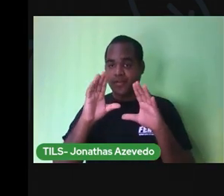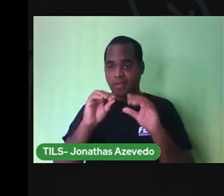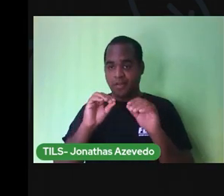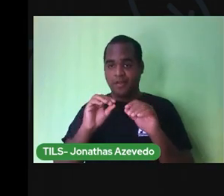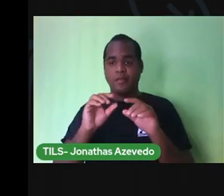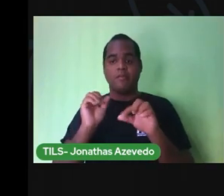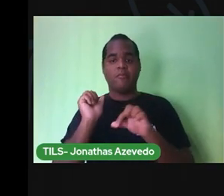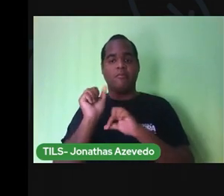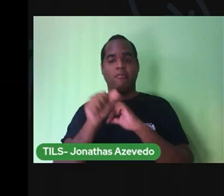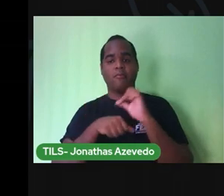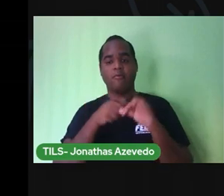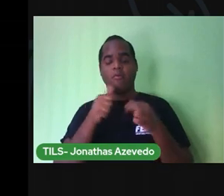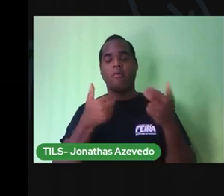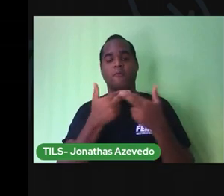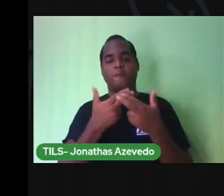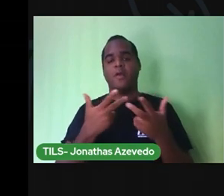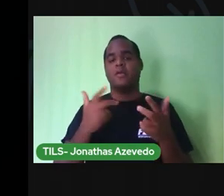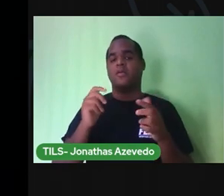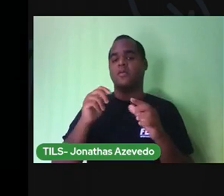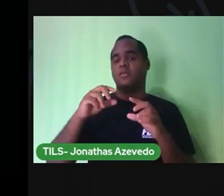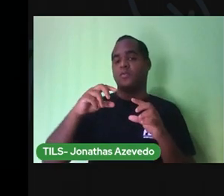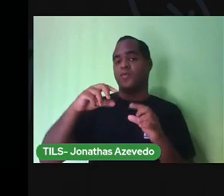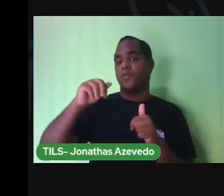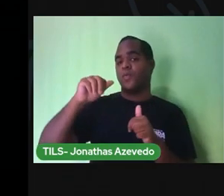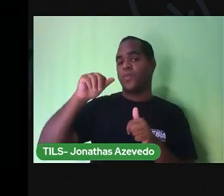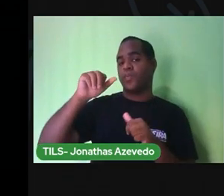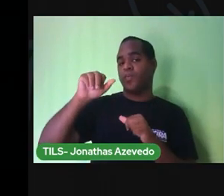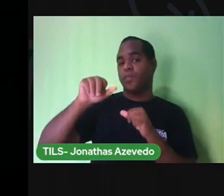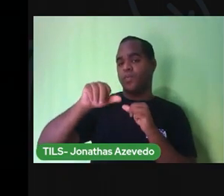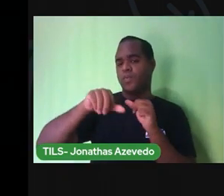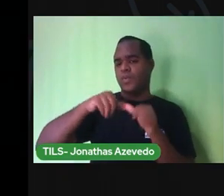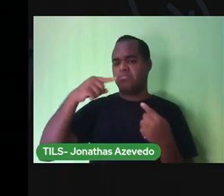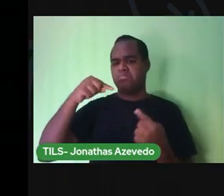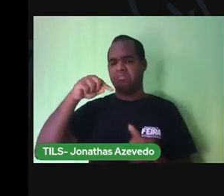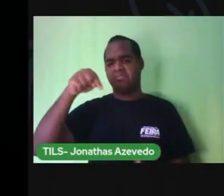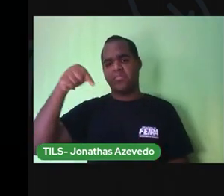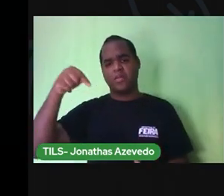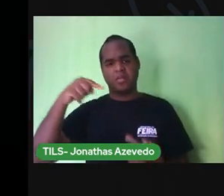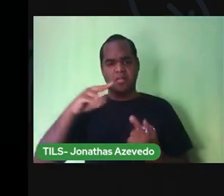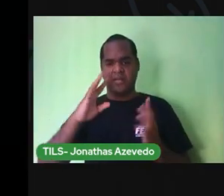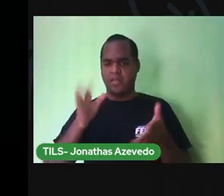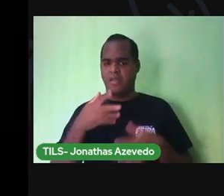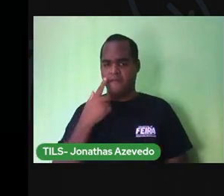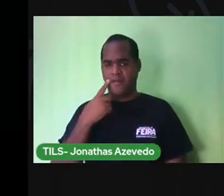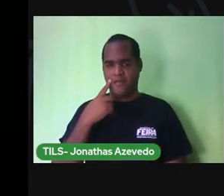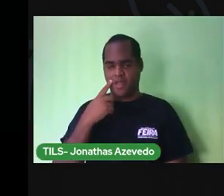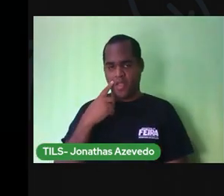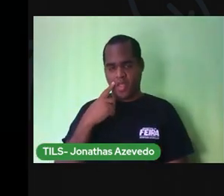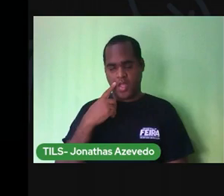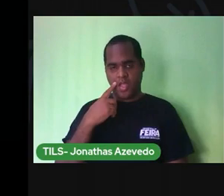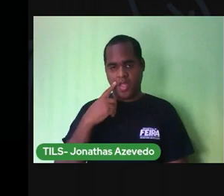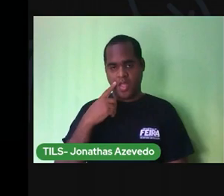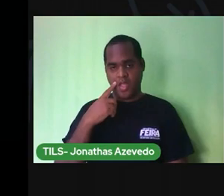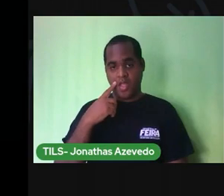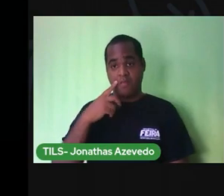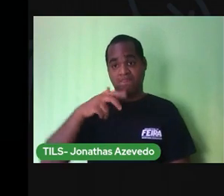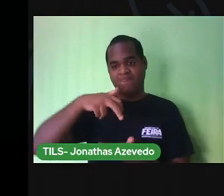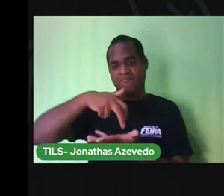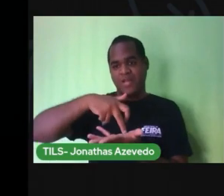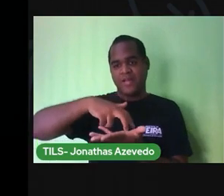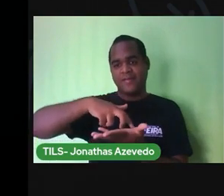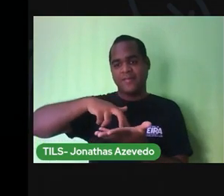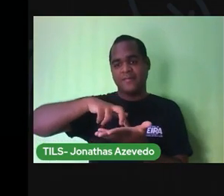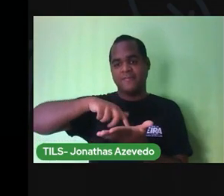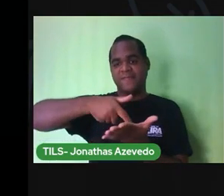dá a sua volta de bailarina. Vocês já viram uma bailarina se apresentando quando ela faz aquela pirueta numa perninha só?